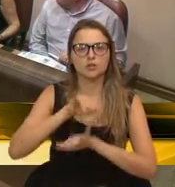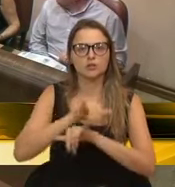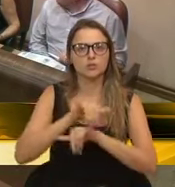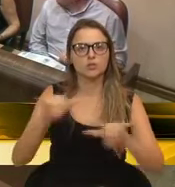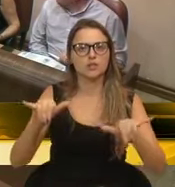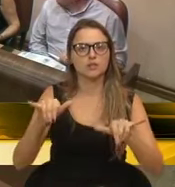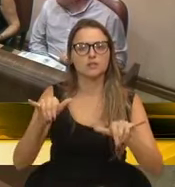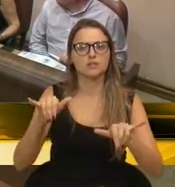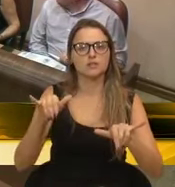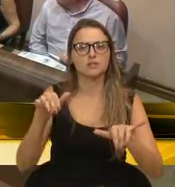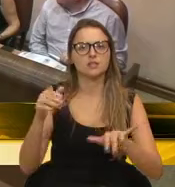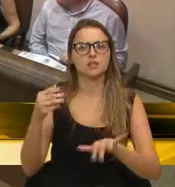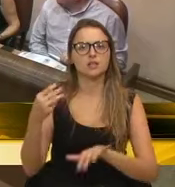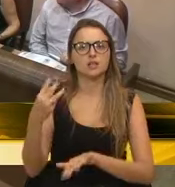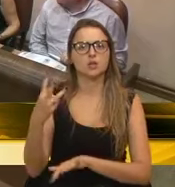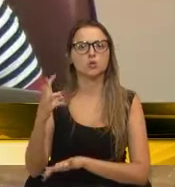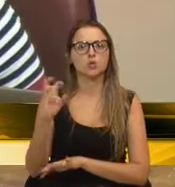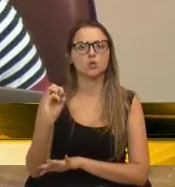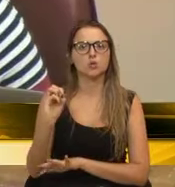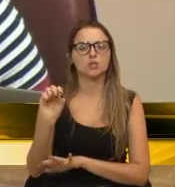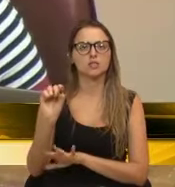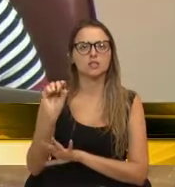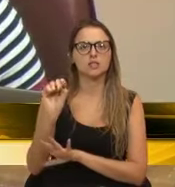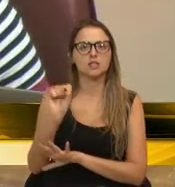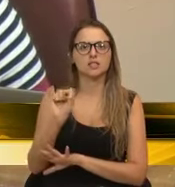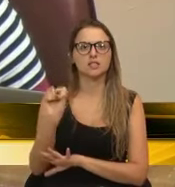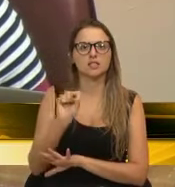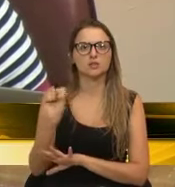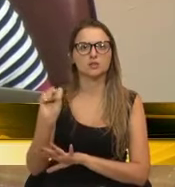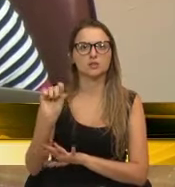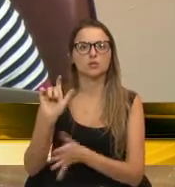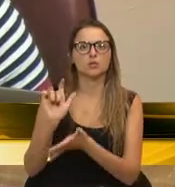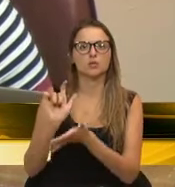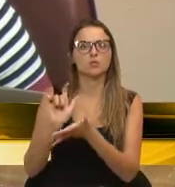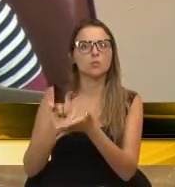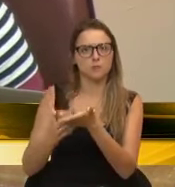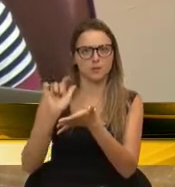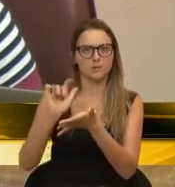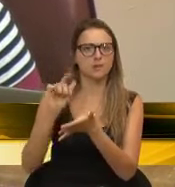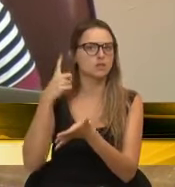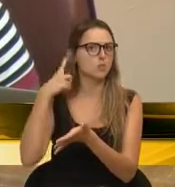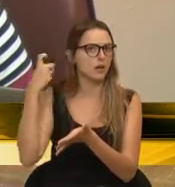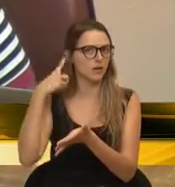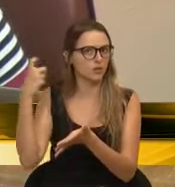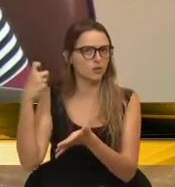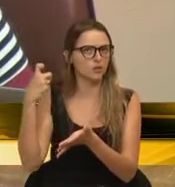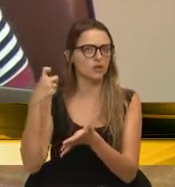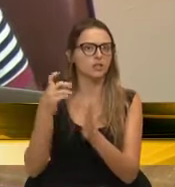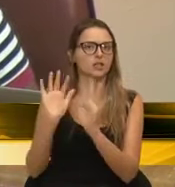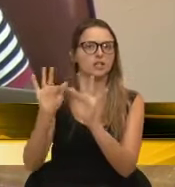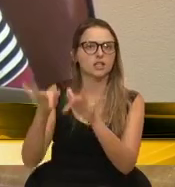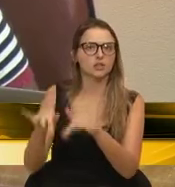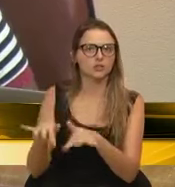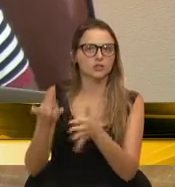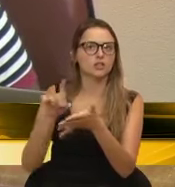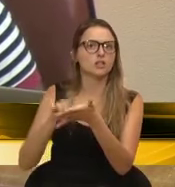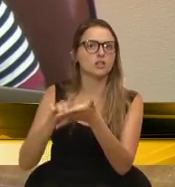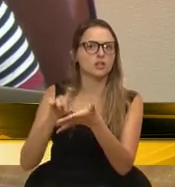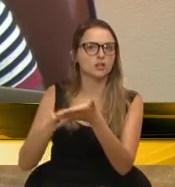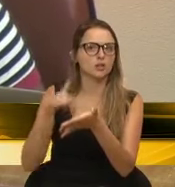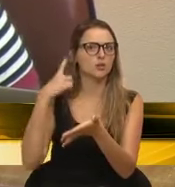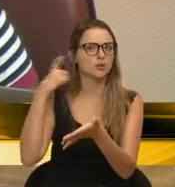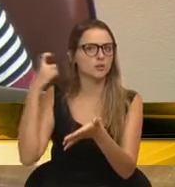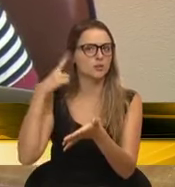segundos que faltam para terminar o tempo com um toque. E no término do tempo, dois toques,